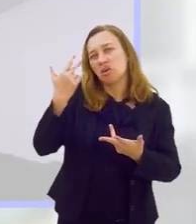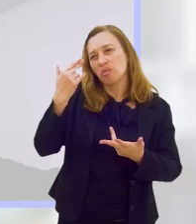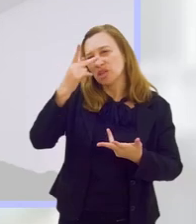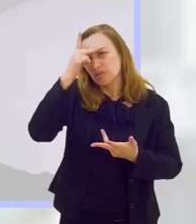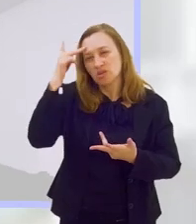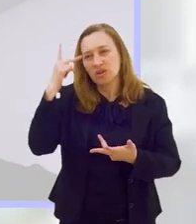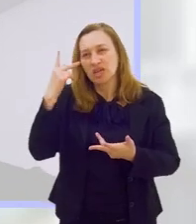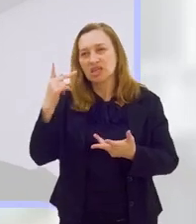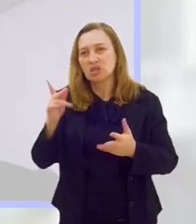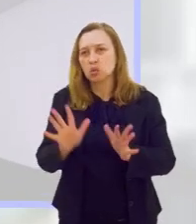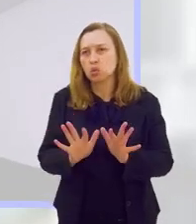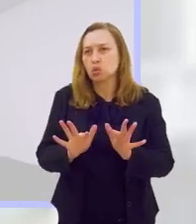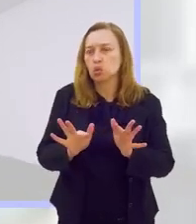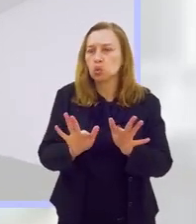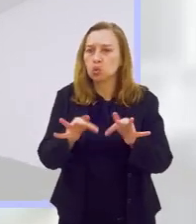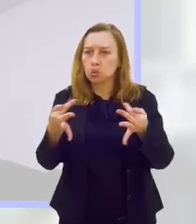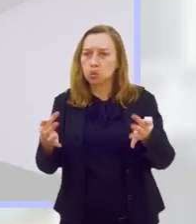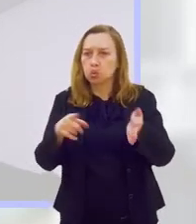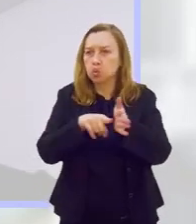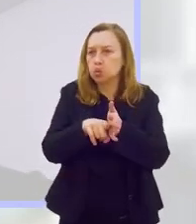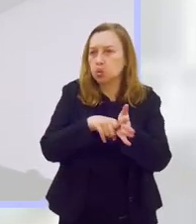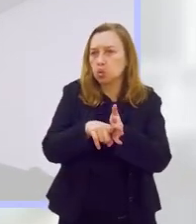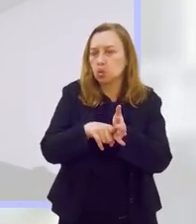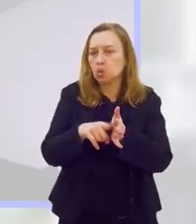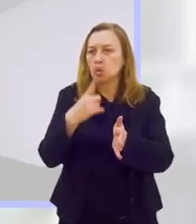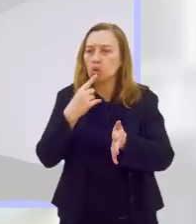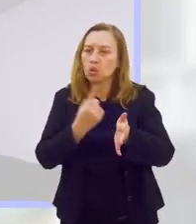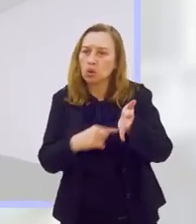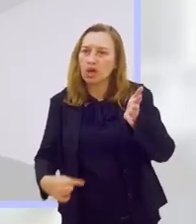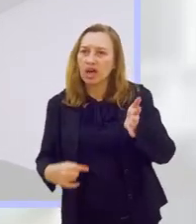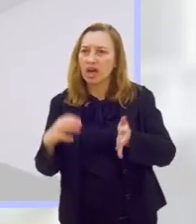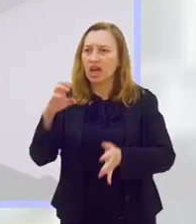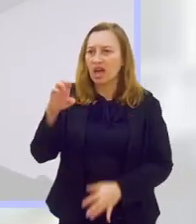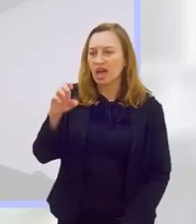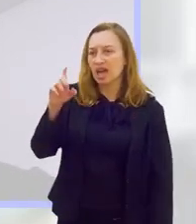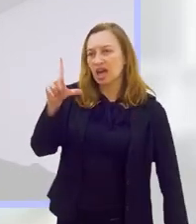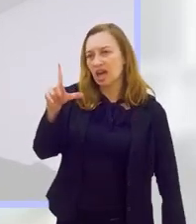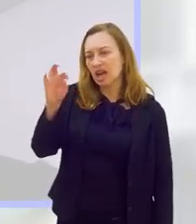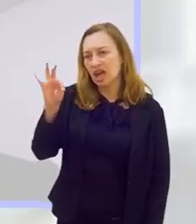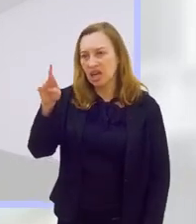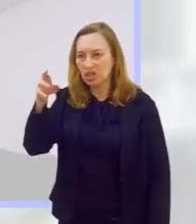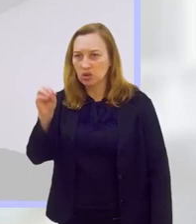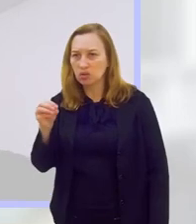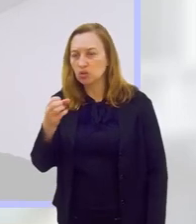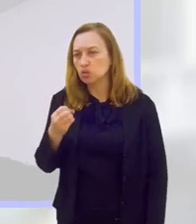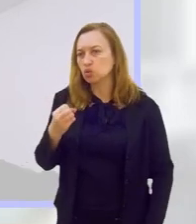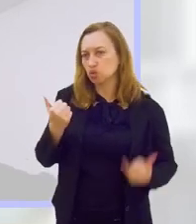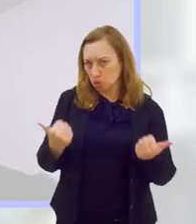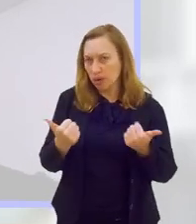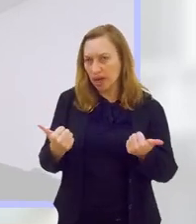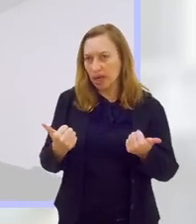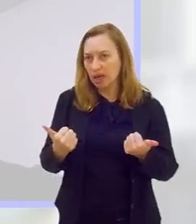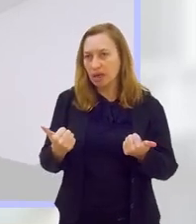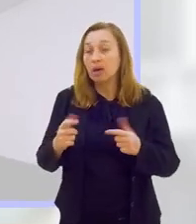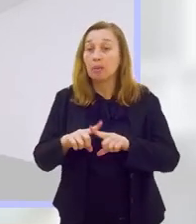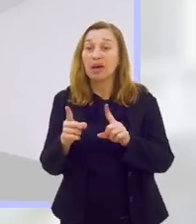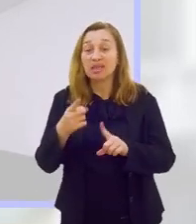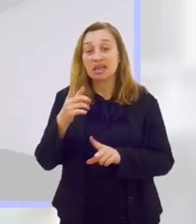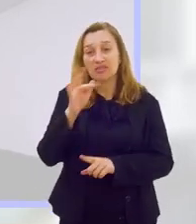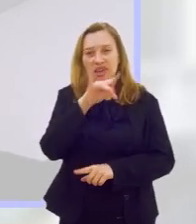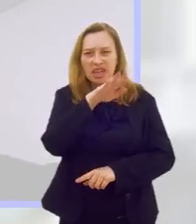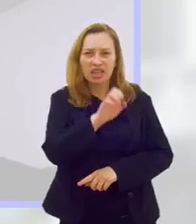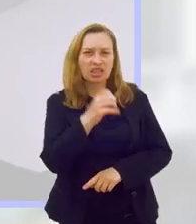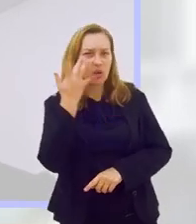um eletro e tá tudo bem, mas acho que a Fernanda vê muito isso, né, as pessoas